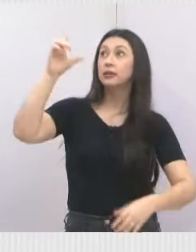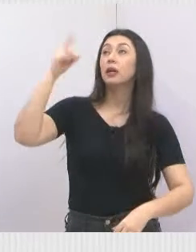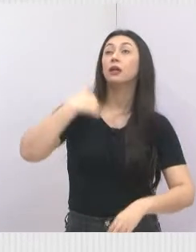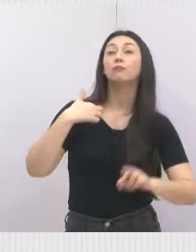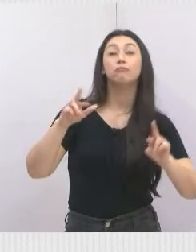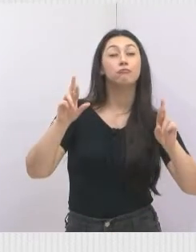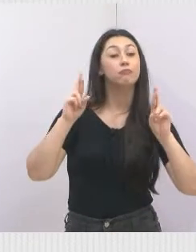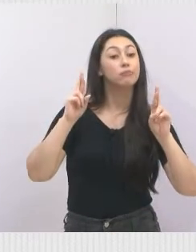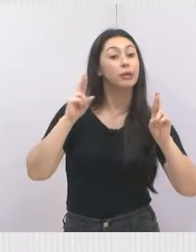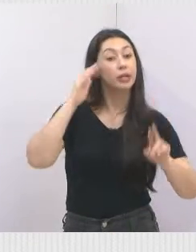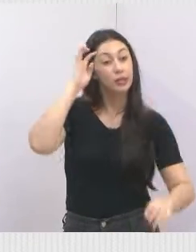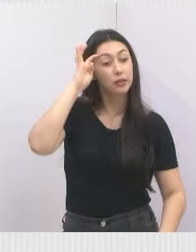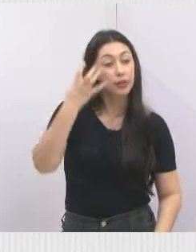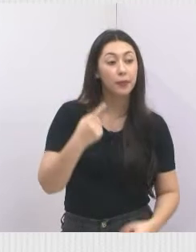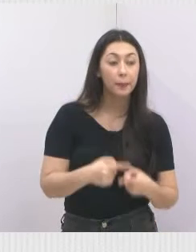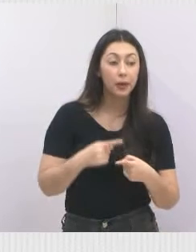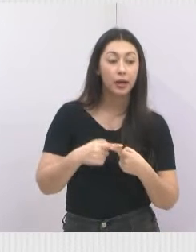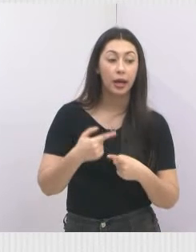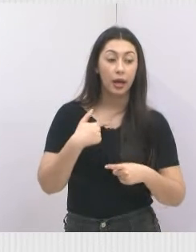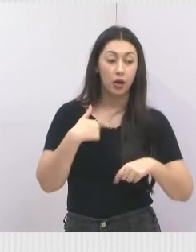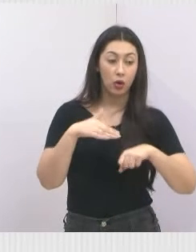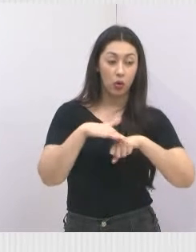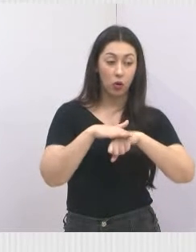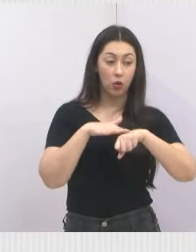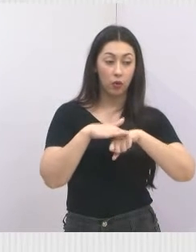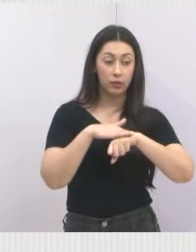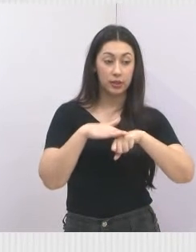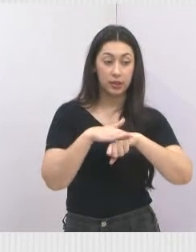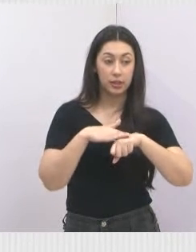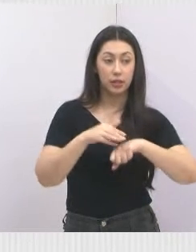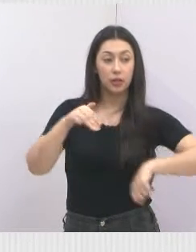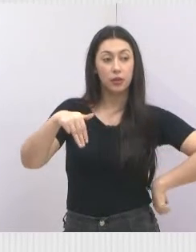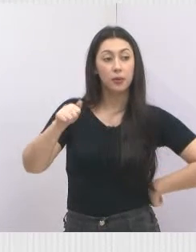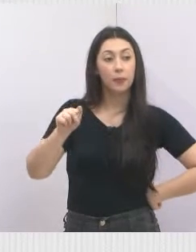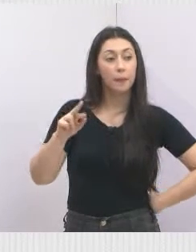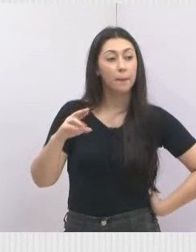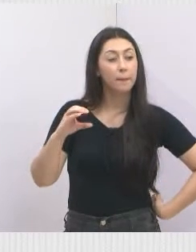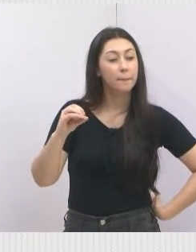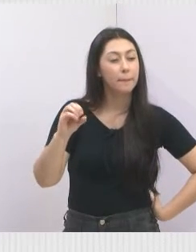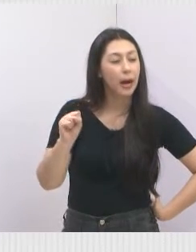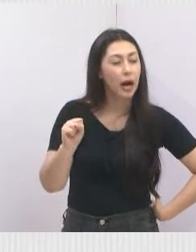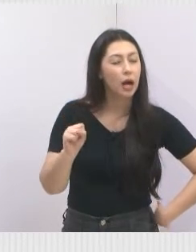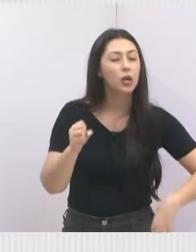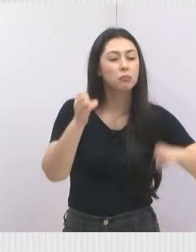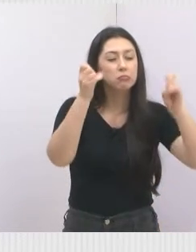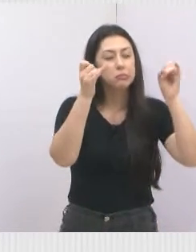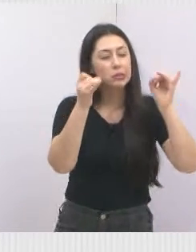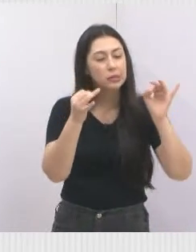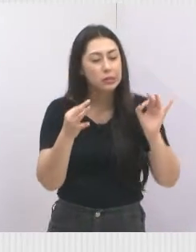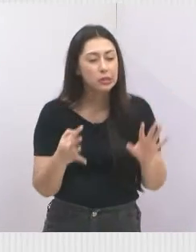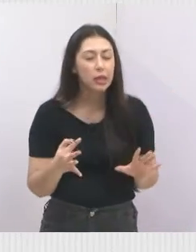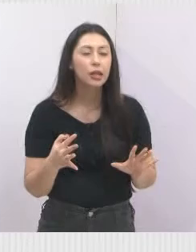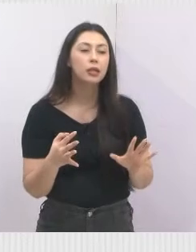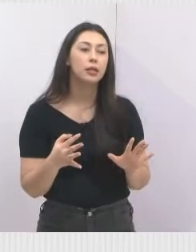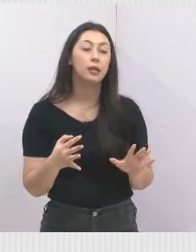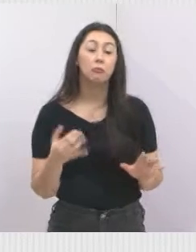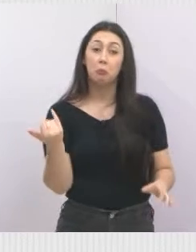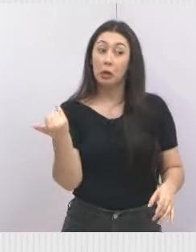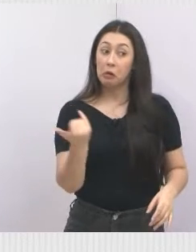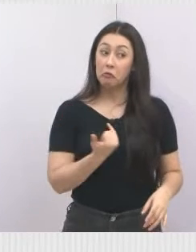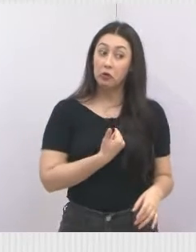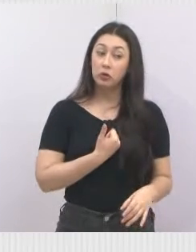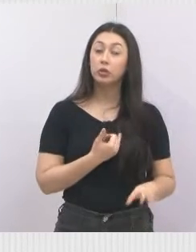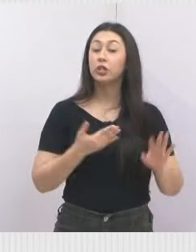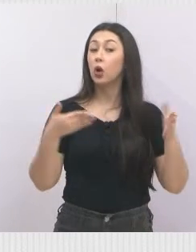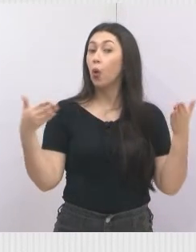que resolveu. Porque eu conversei com o Marcos Maturano, expliquei para ele a situação, ele me informou